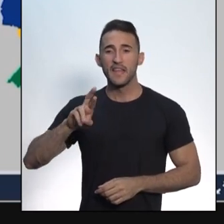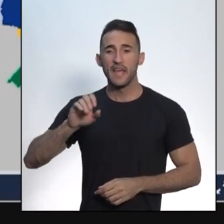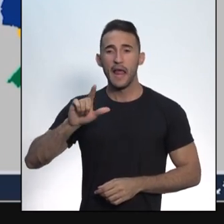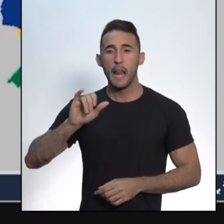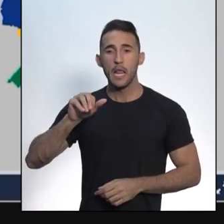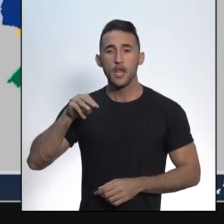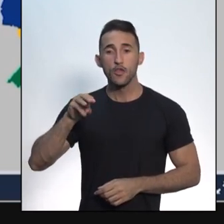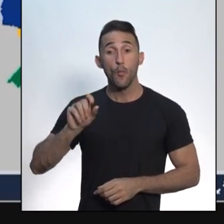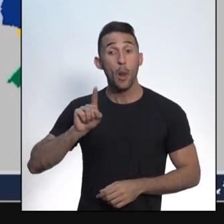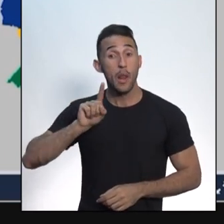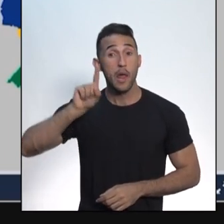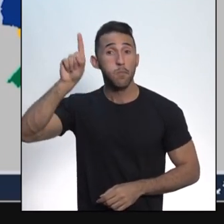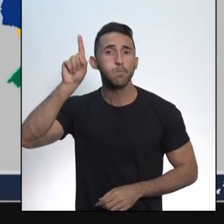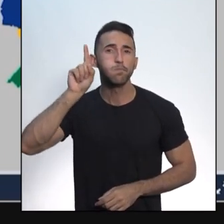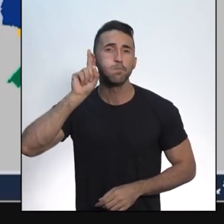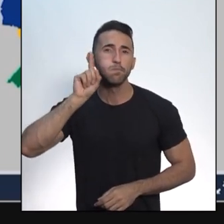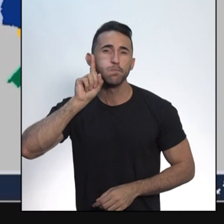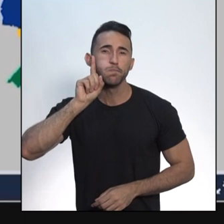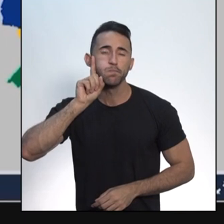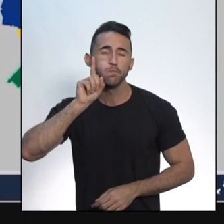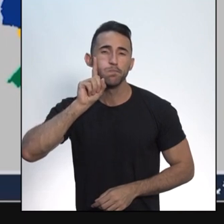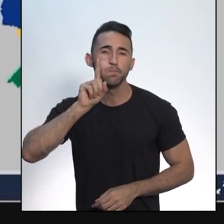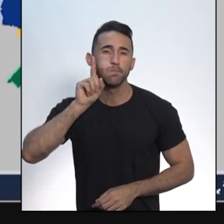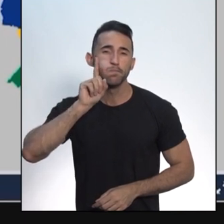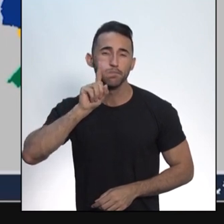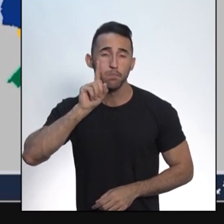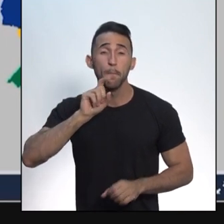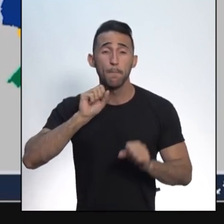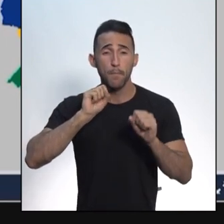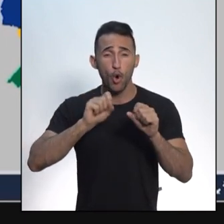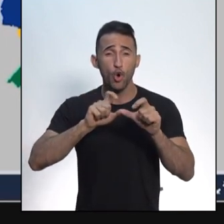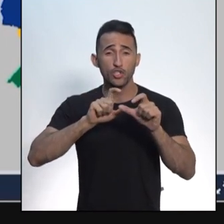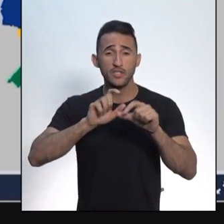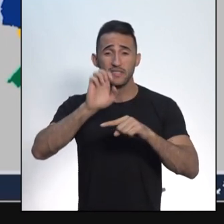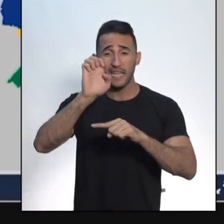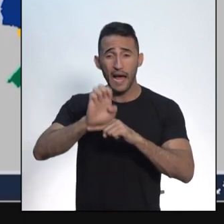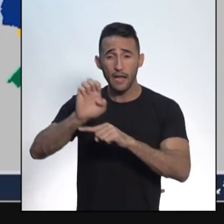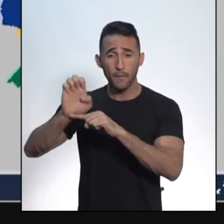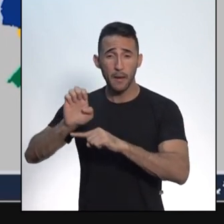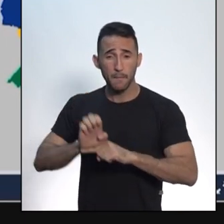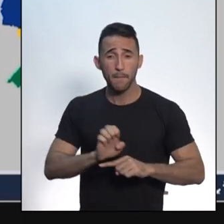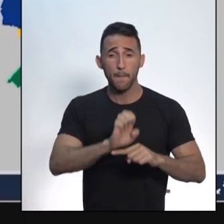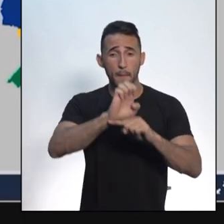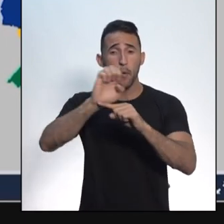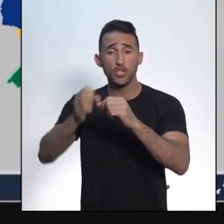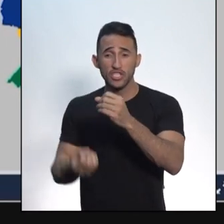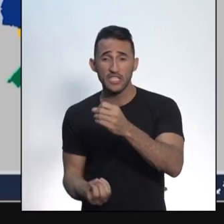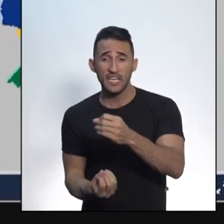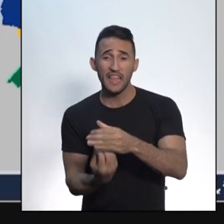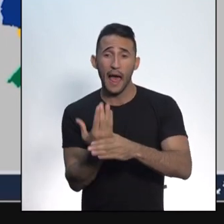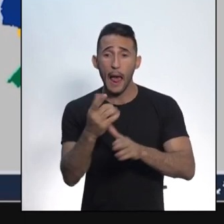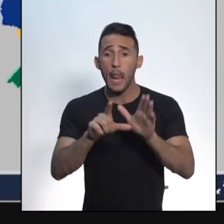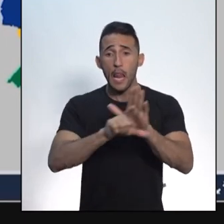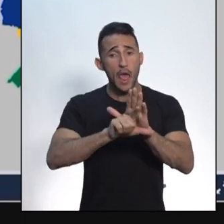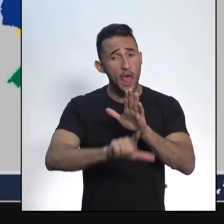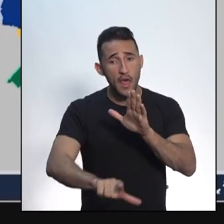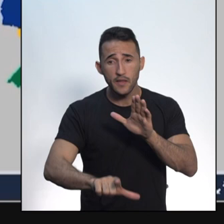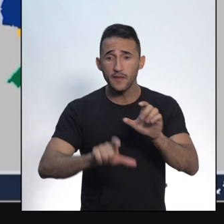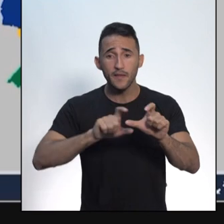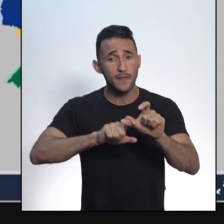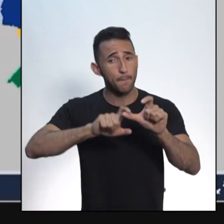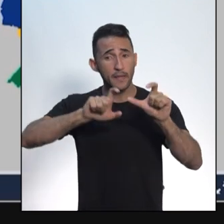Unidos permite que cada uma de suas unidades federadas produzam as suas próprias leis,